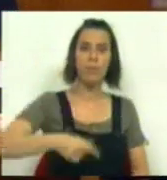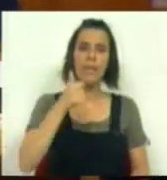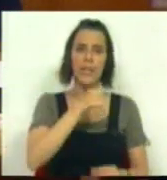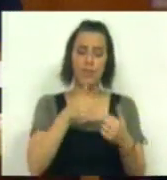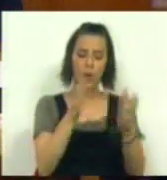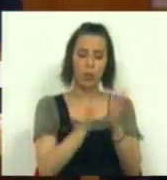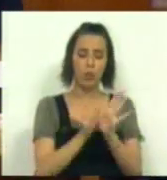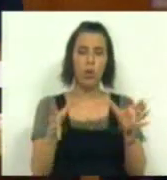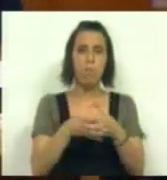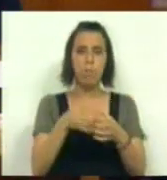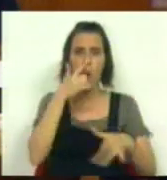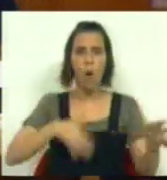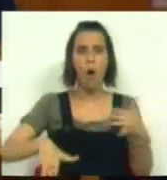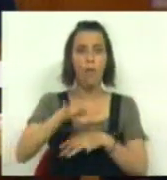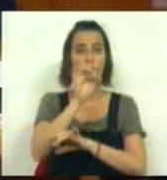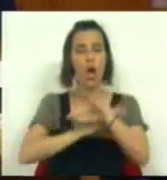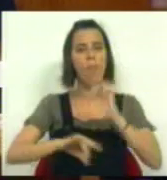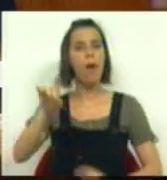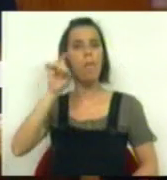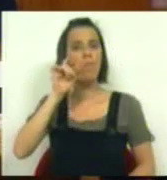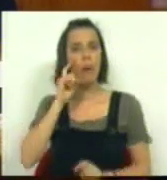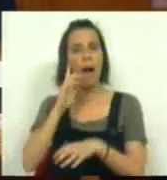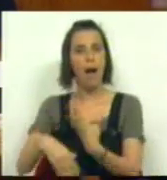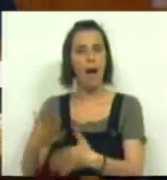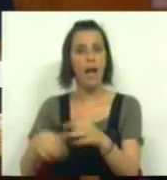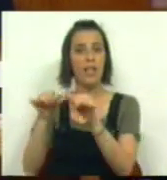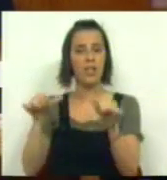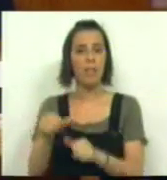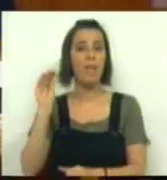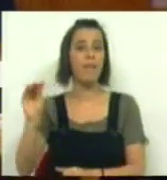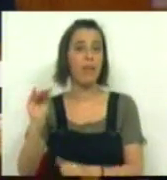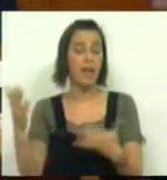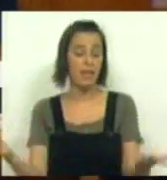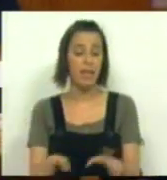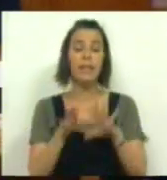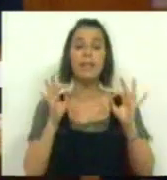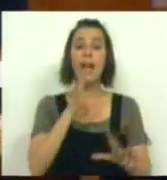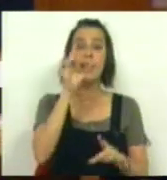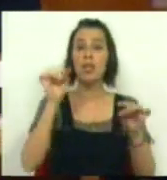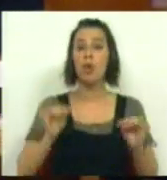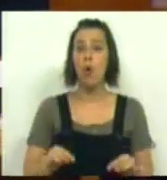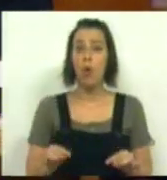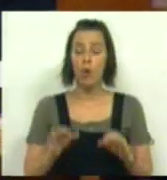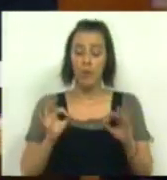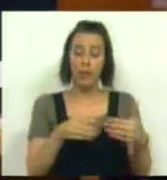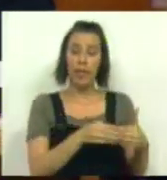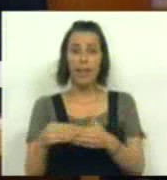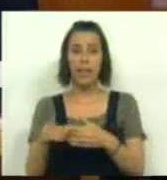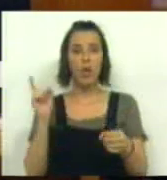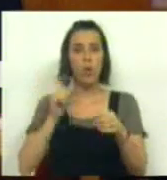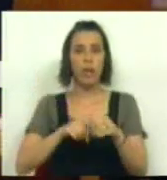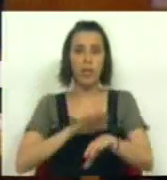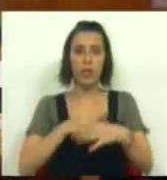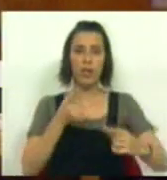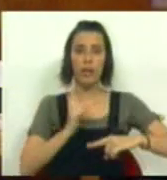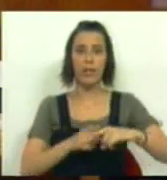coletivo dos povos europeus para proteger os ativos do sistema financeiro. Como disse hoje mesmo, o líder da coligação